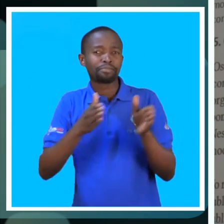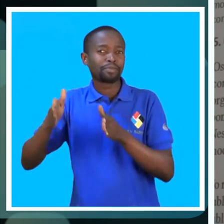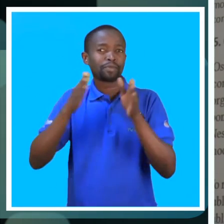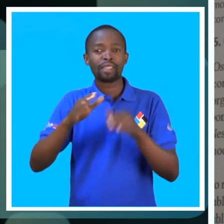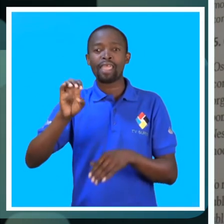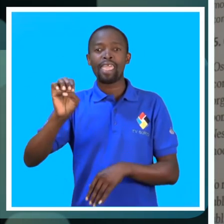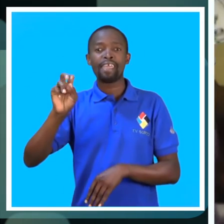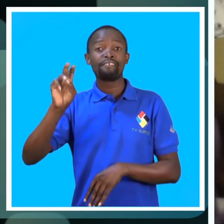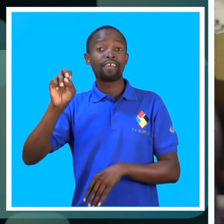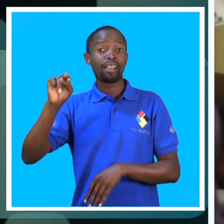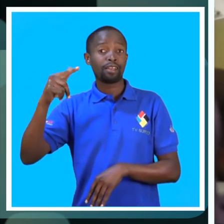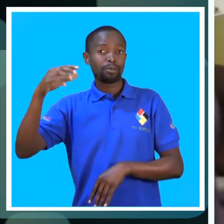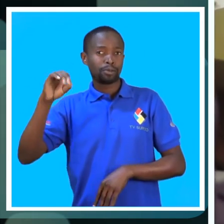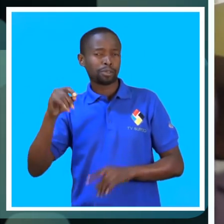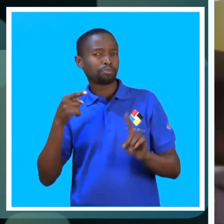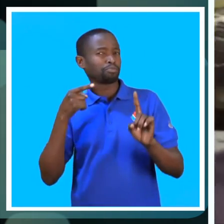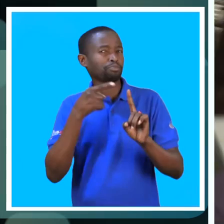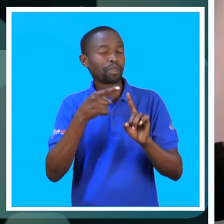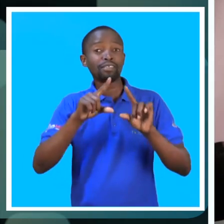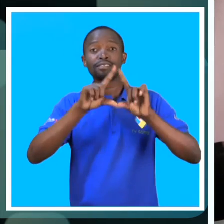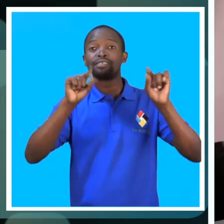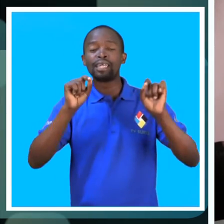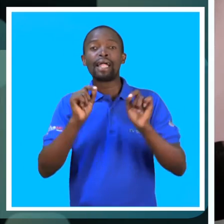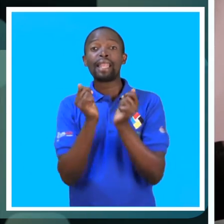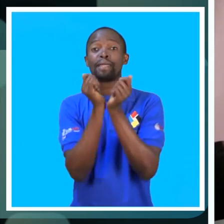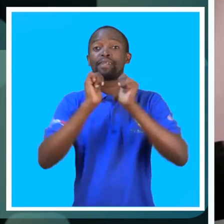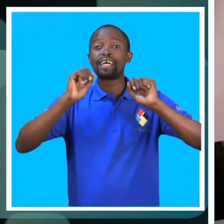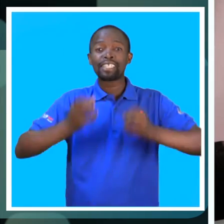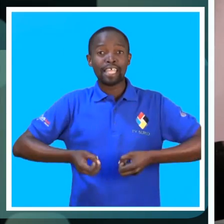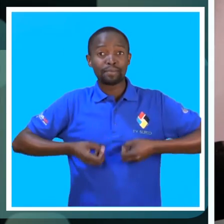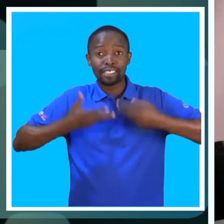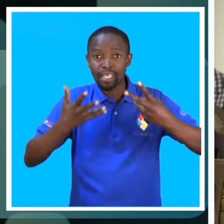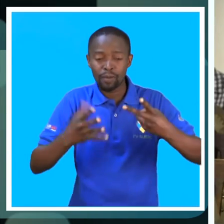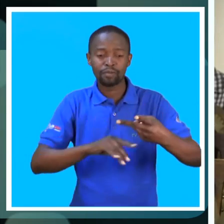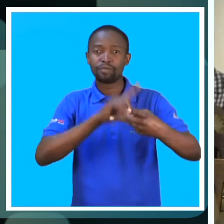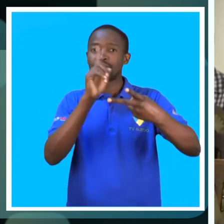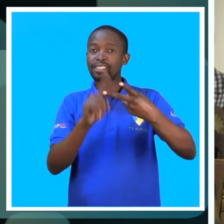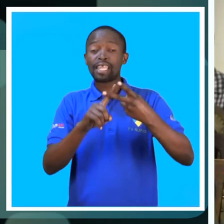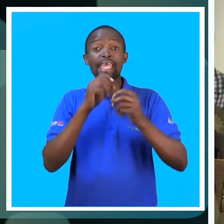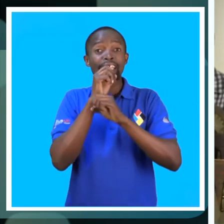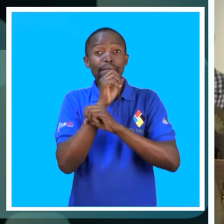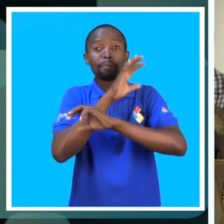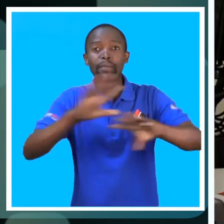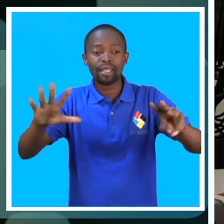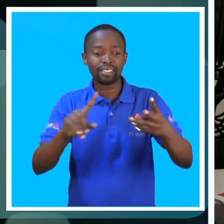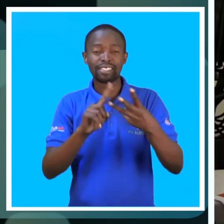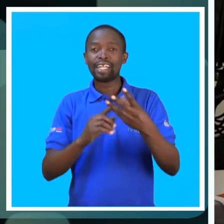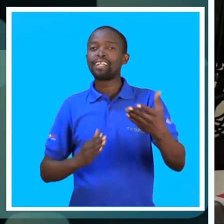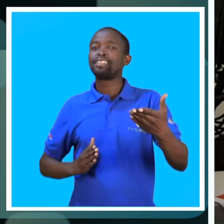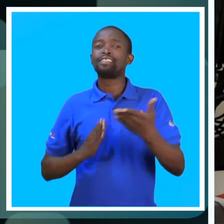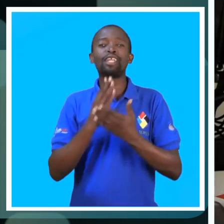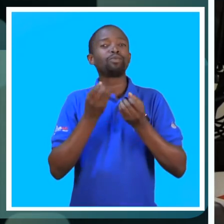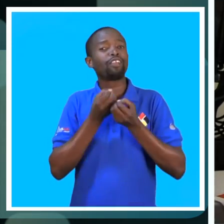imprensa e direito à informação em Moçambique. O evento está inserido na celebração do Dia Nacional do Jornalista Moçambicano,